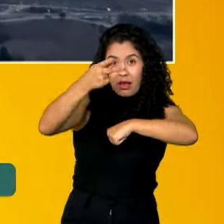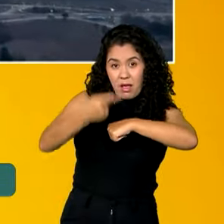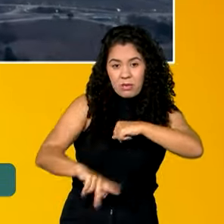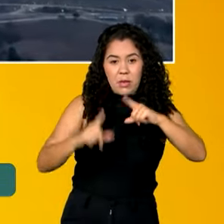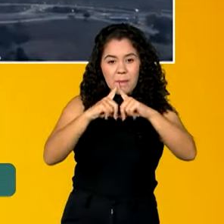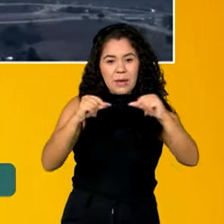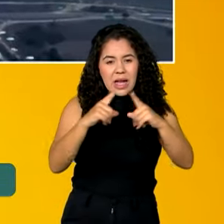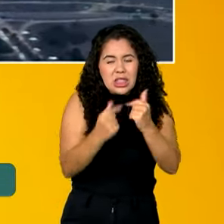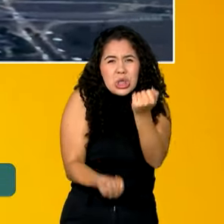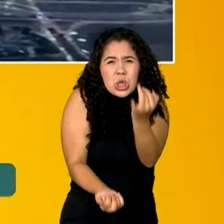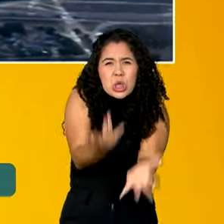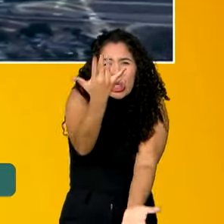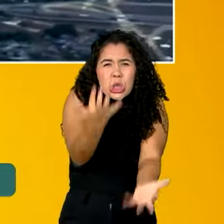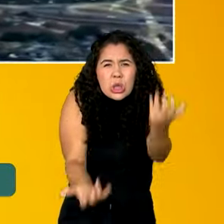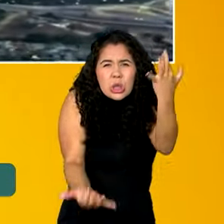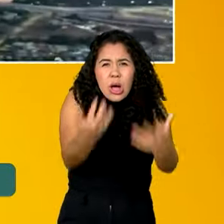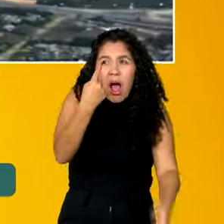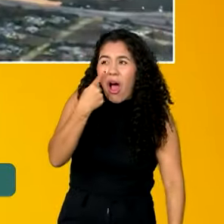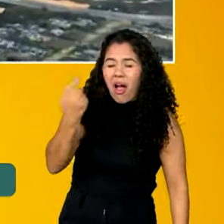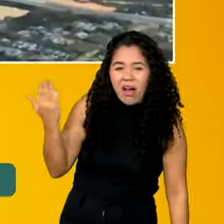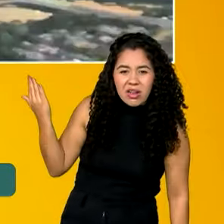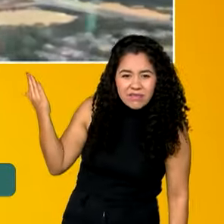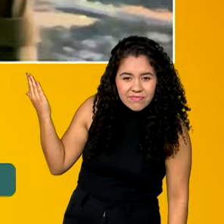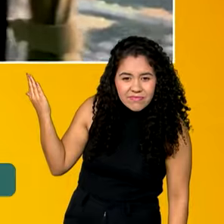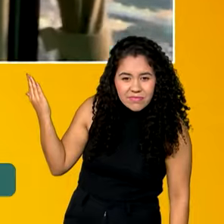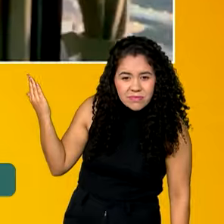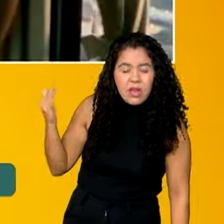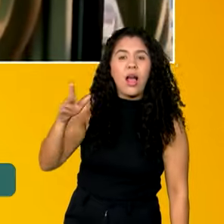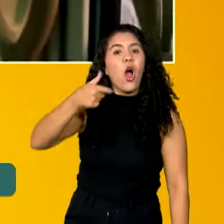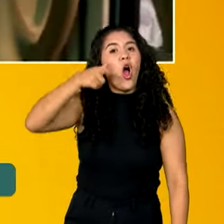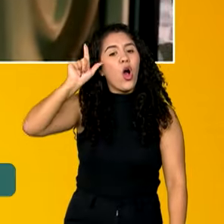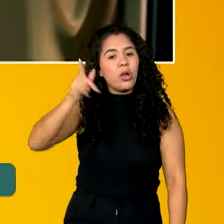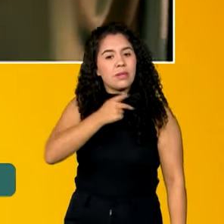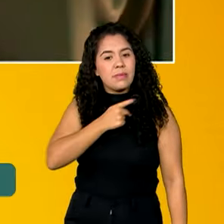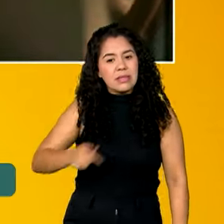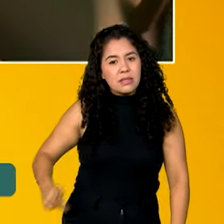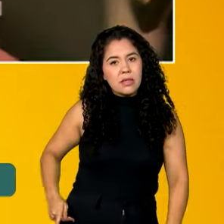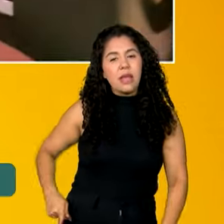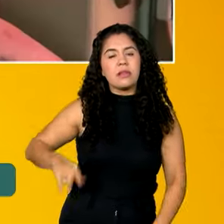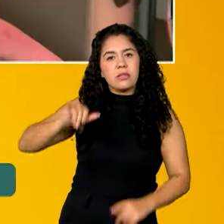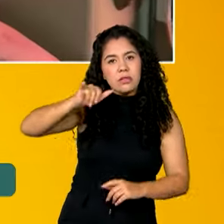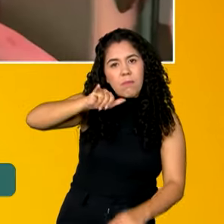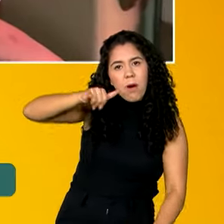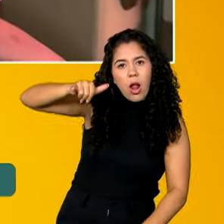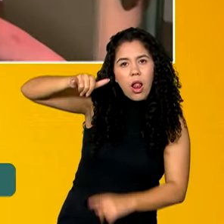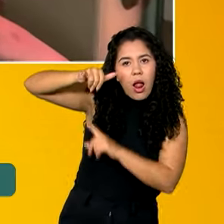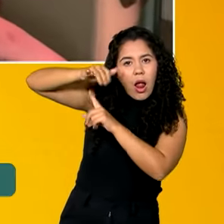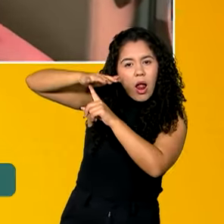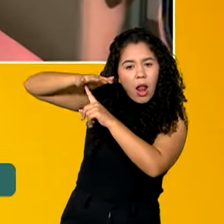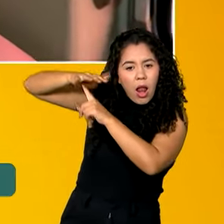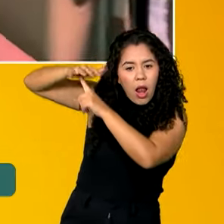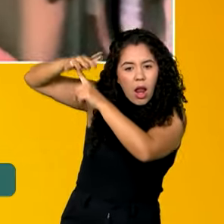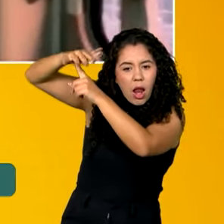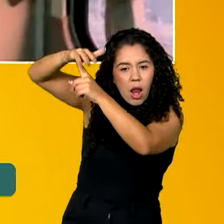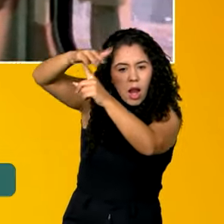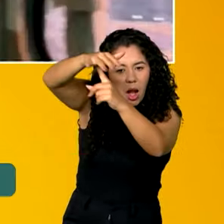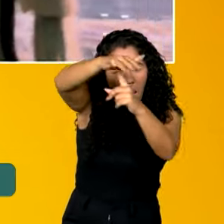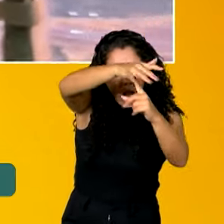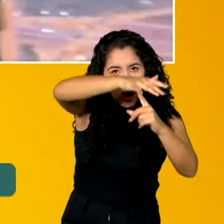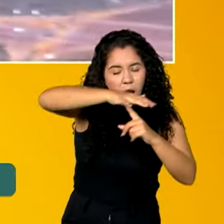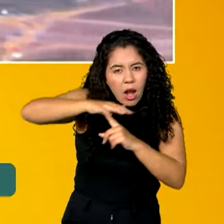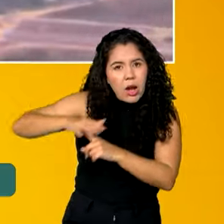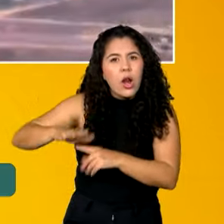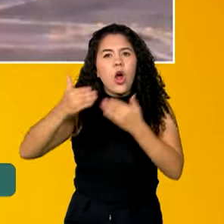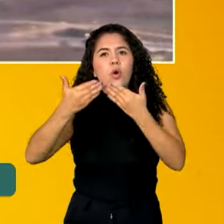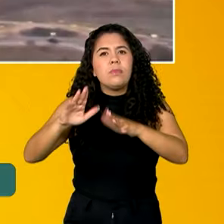hoje coberta de fumaça e, ontem, o presidente Lula sobrevoou a região afetada. Esse incêndio começou ontem por volta das